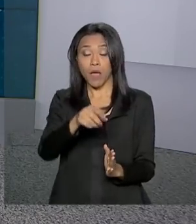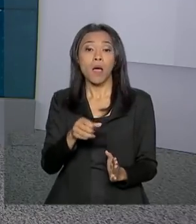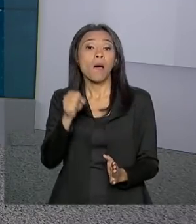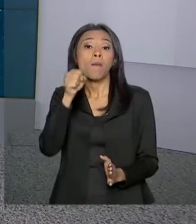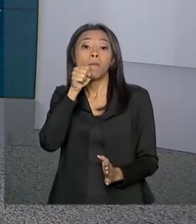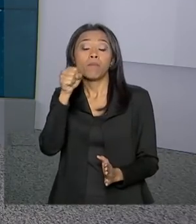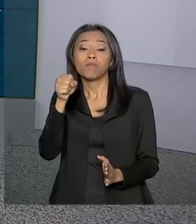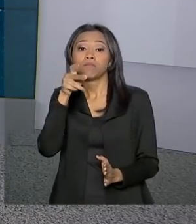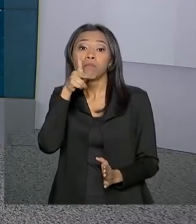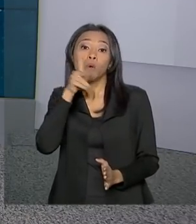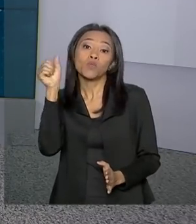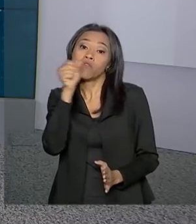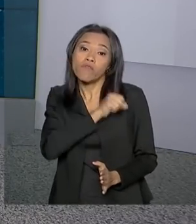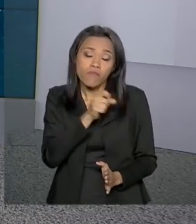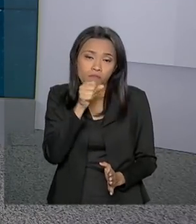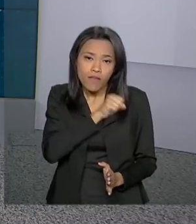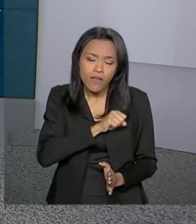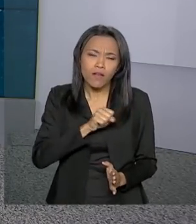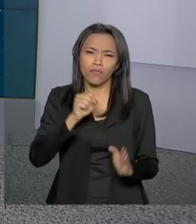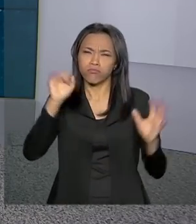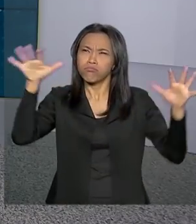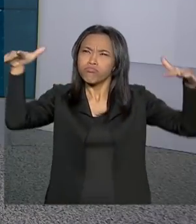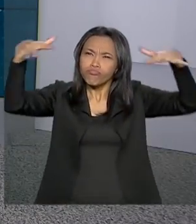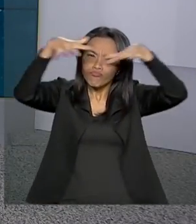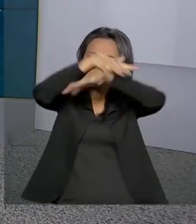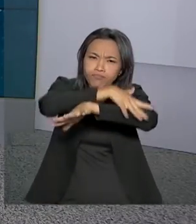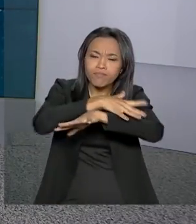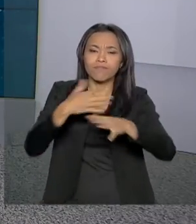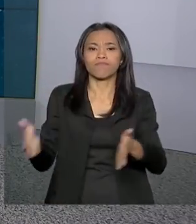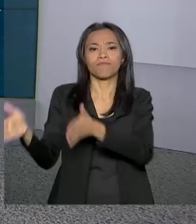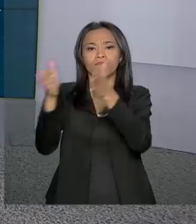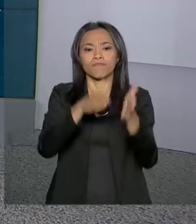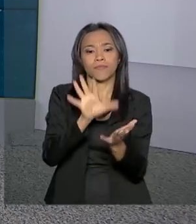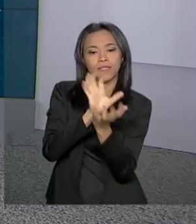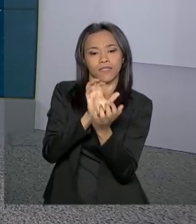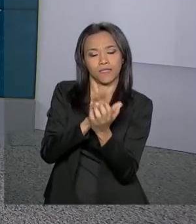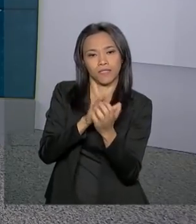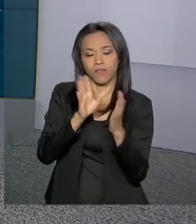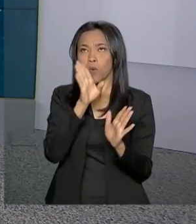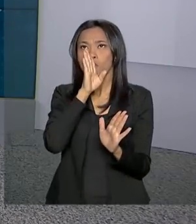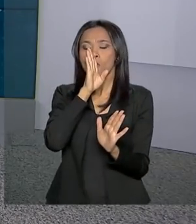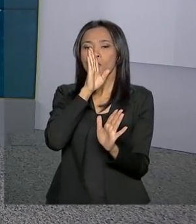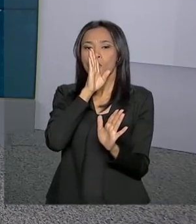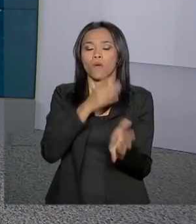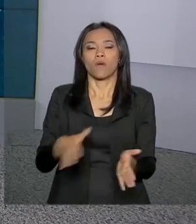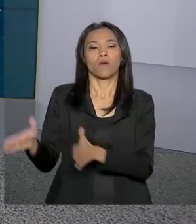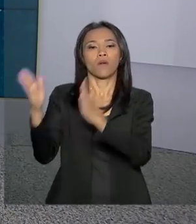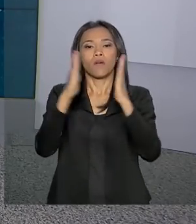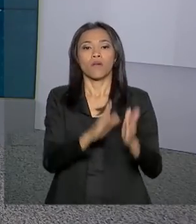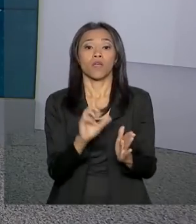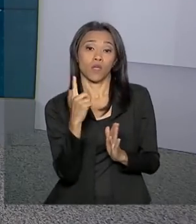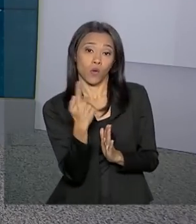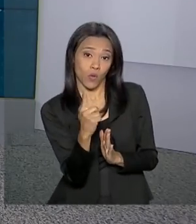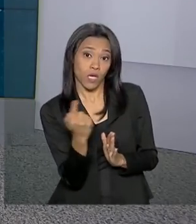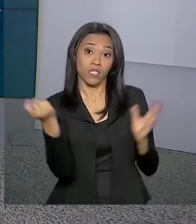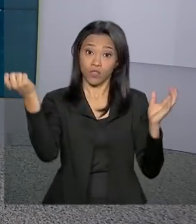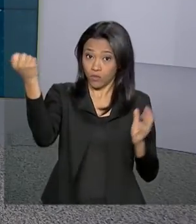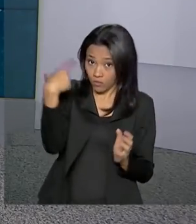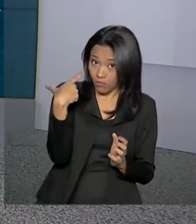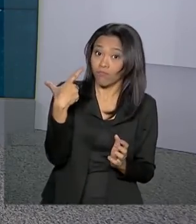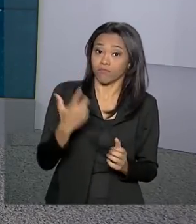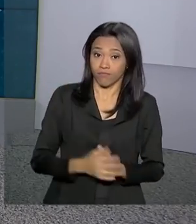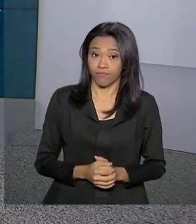Em Porto Velho, a gente tem o céu parcialmente nublado. Em Recife, o tempo está instável. Em Goiânia, a gente tem predomínio de sol.